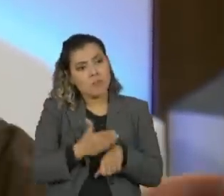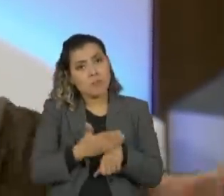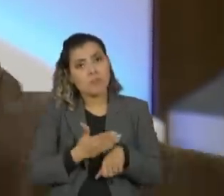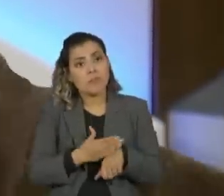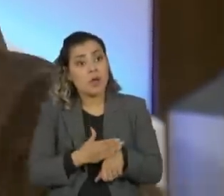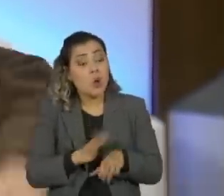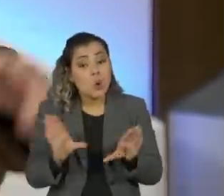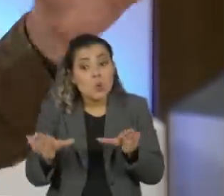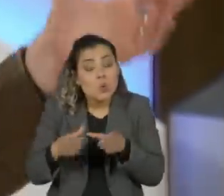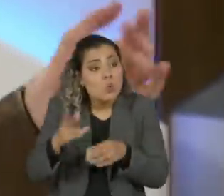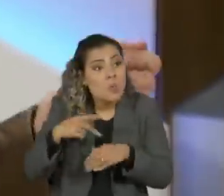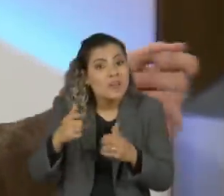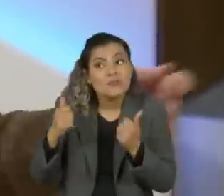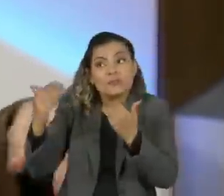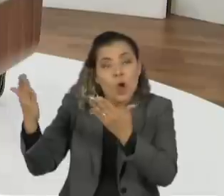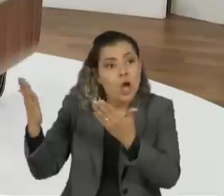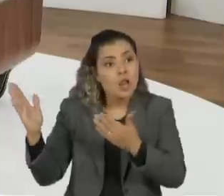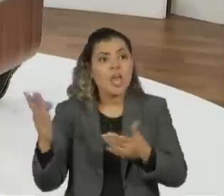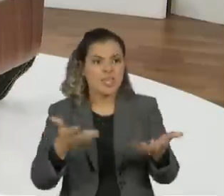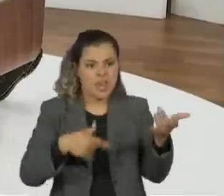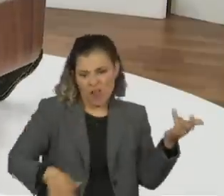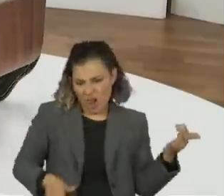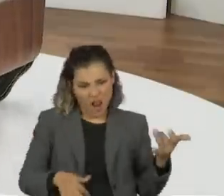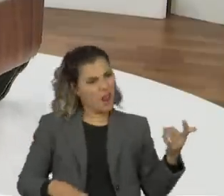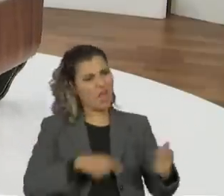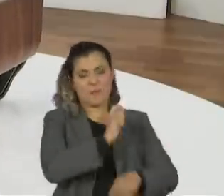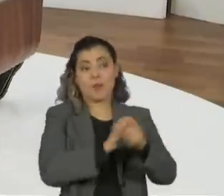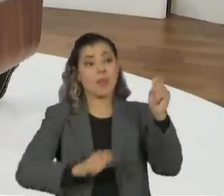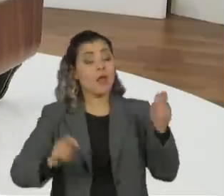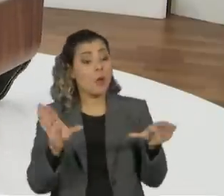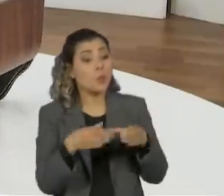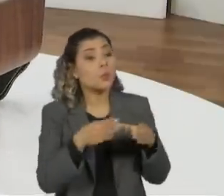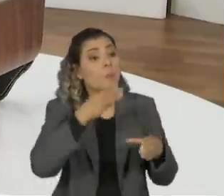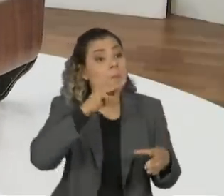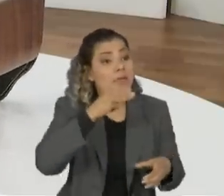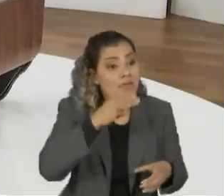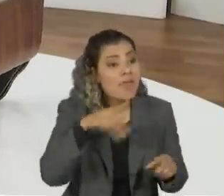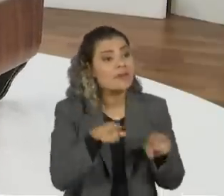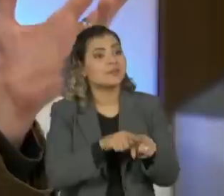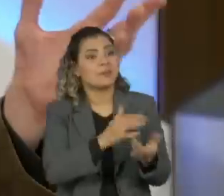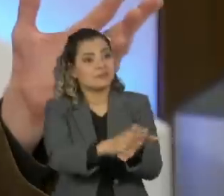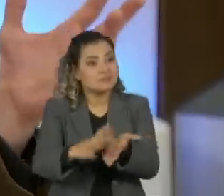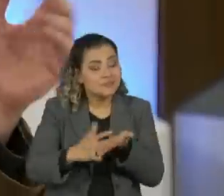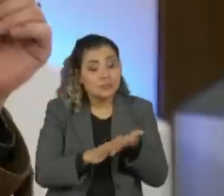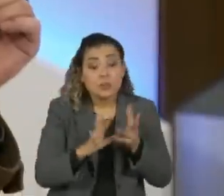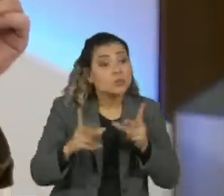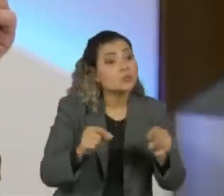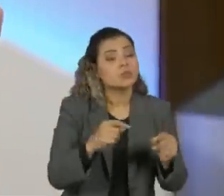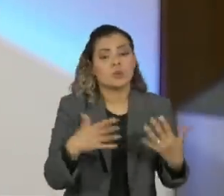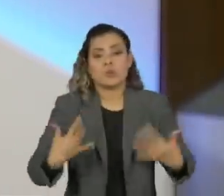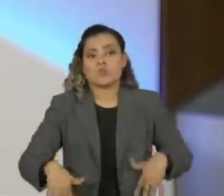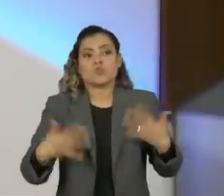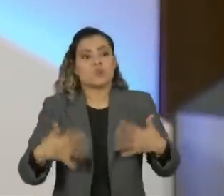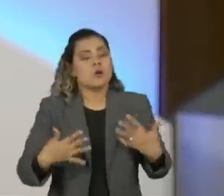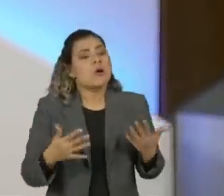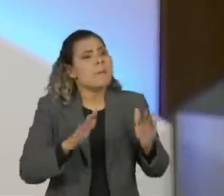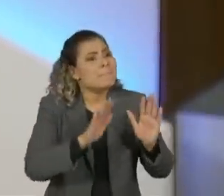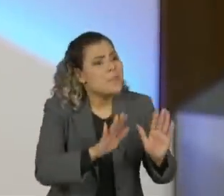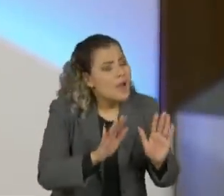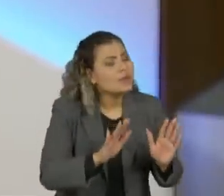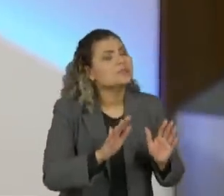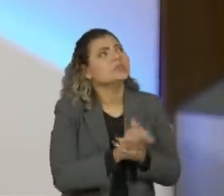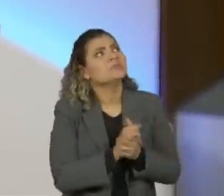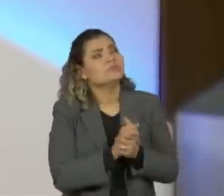loucura. Os caras queriam fazer som, bateria da mangueira, estava uma maravilha. Tudo prometia para acontecer. Quando eu